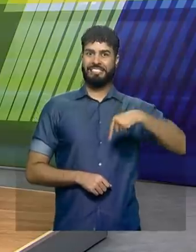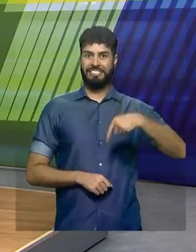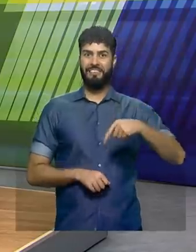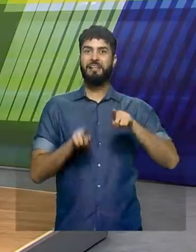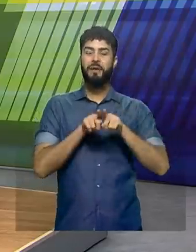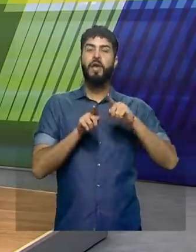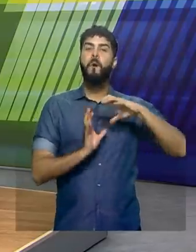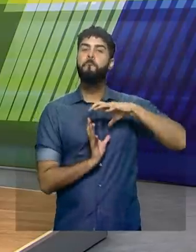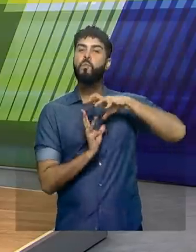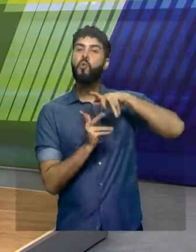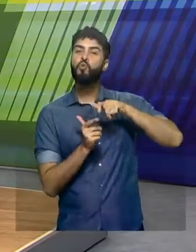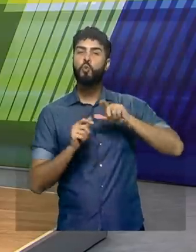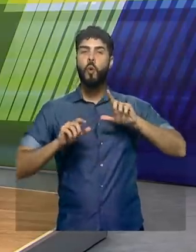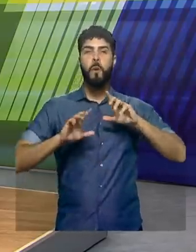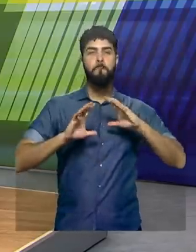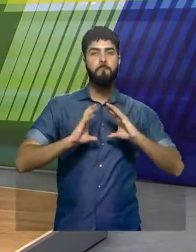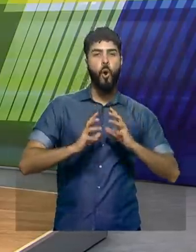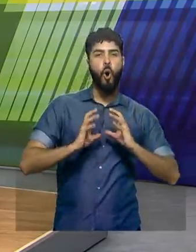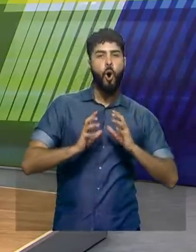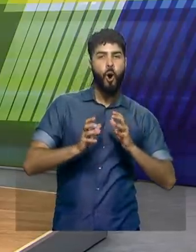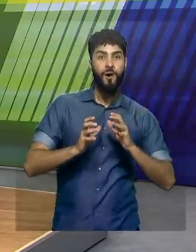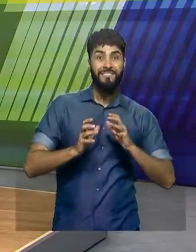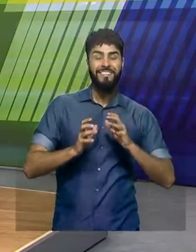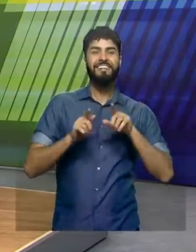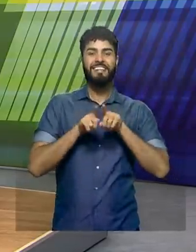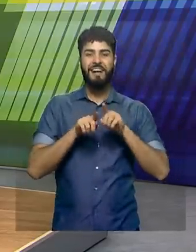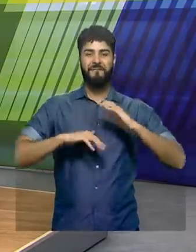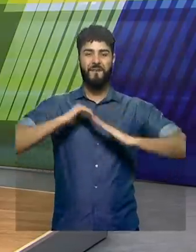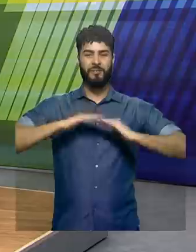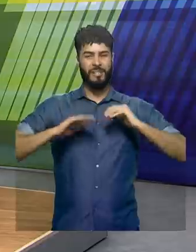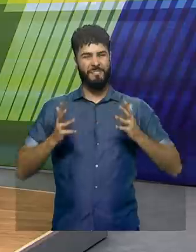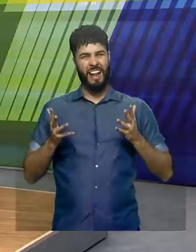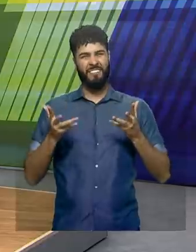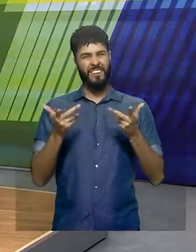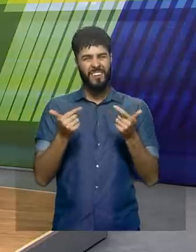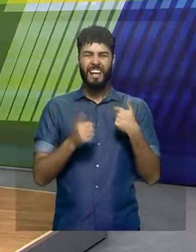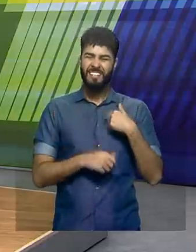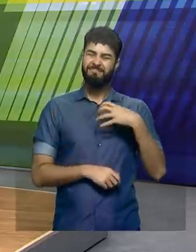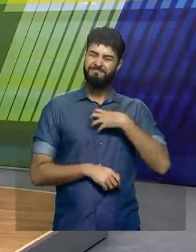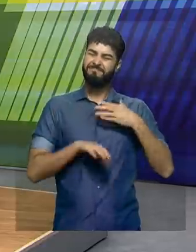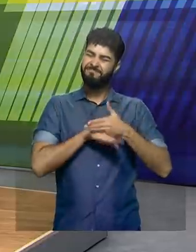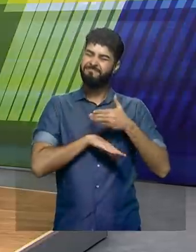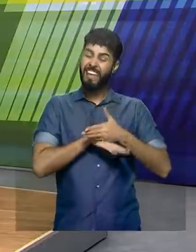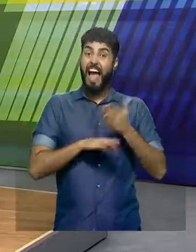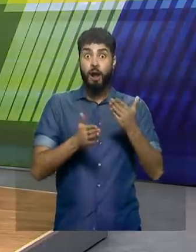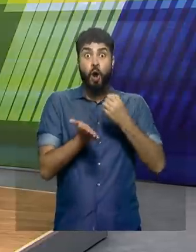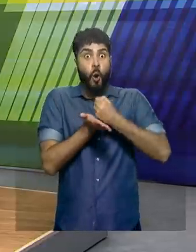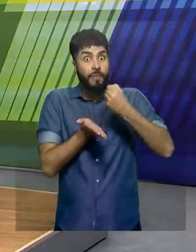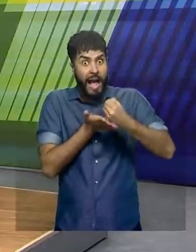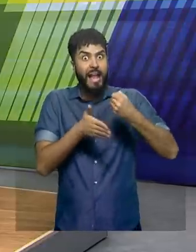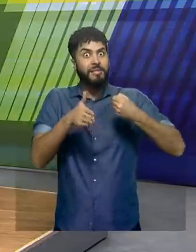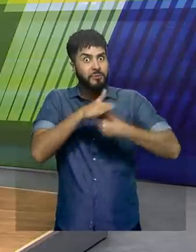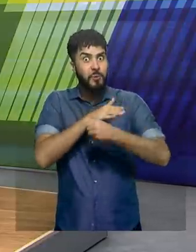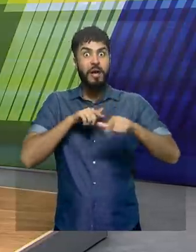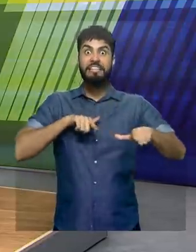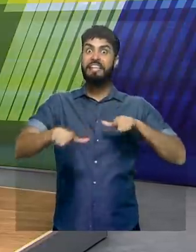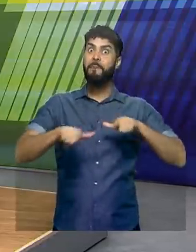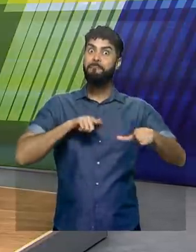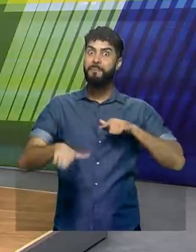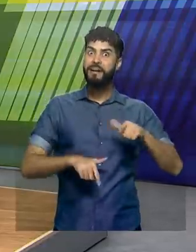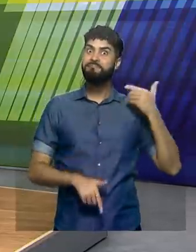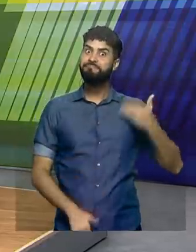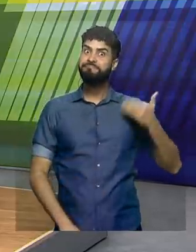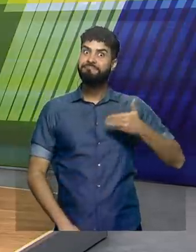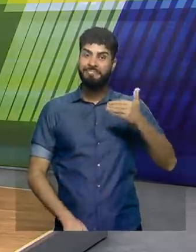no Mundo da Bola, sempre com esses profissionais brilhantes. E agora, a realização desse sonho, poder estar trabalhando diariamente